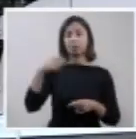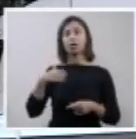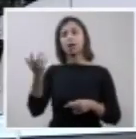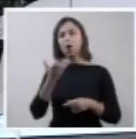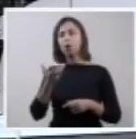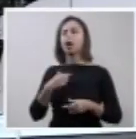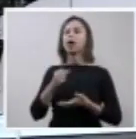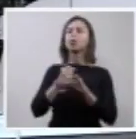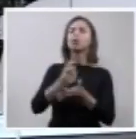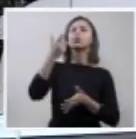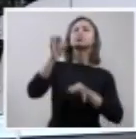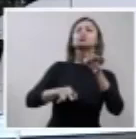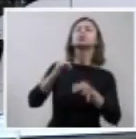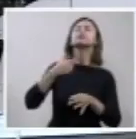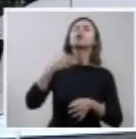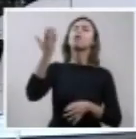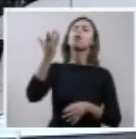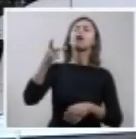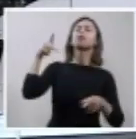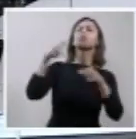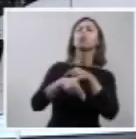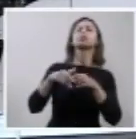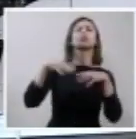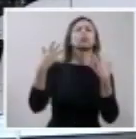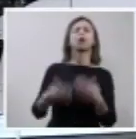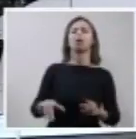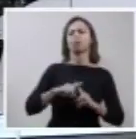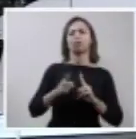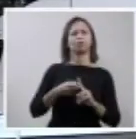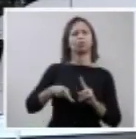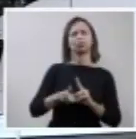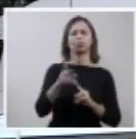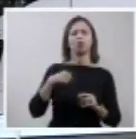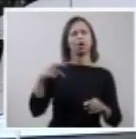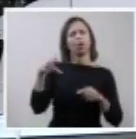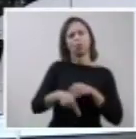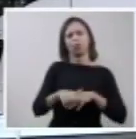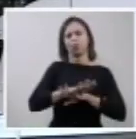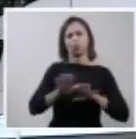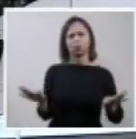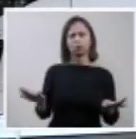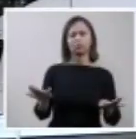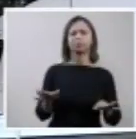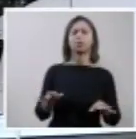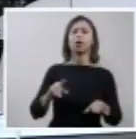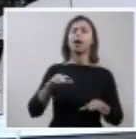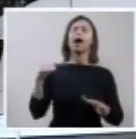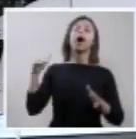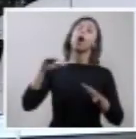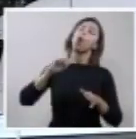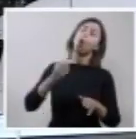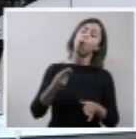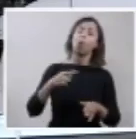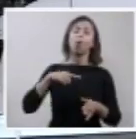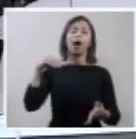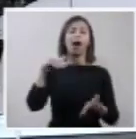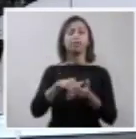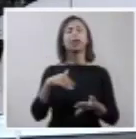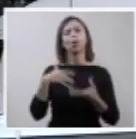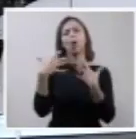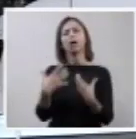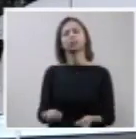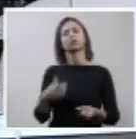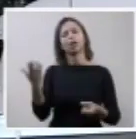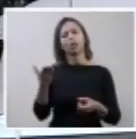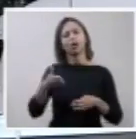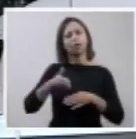suporte judicial para autorização de antecipação do parto, até o pós-parto. Da mesma maneira que cuidam